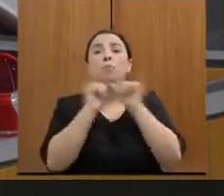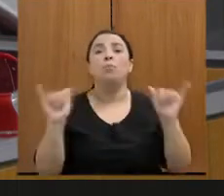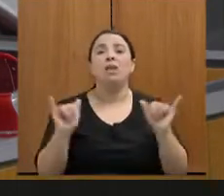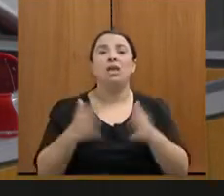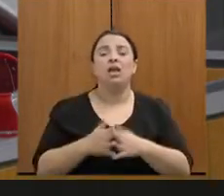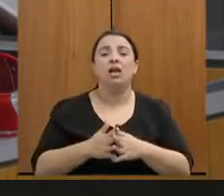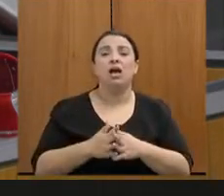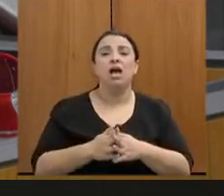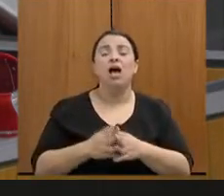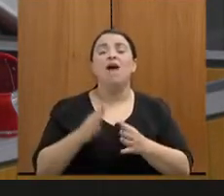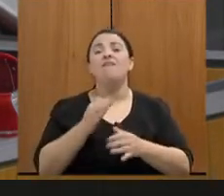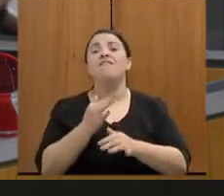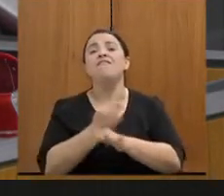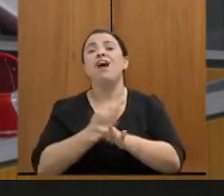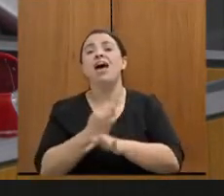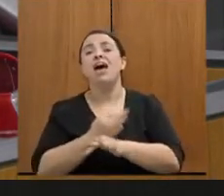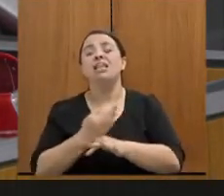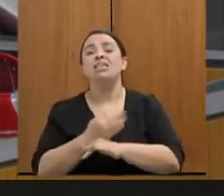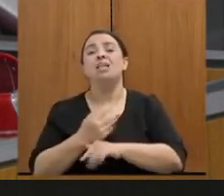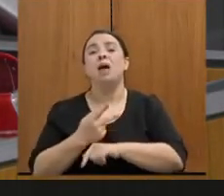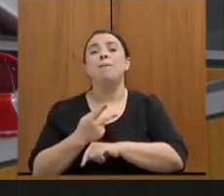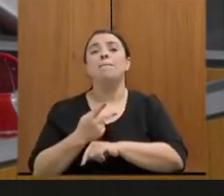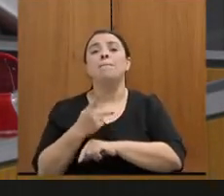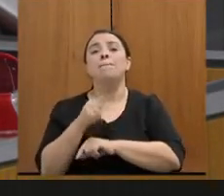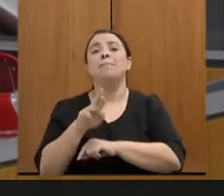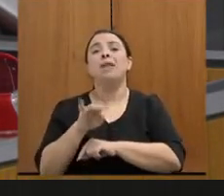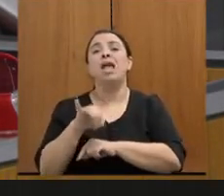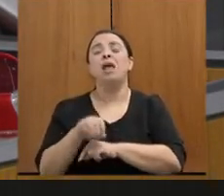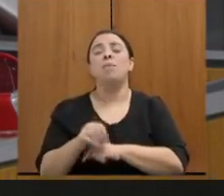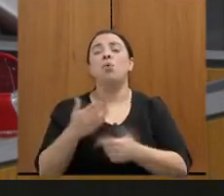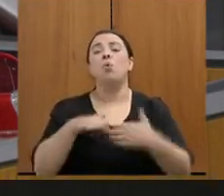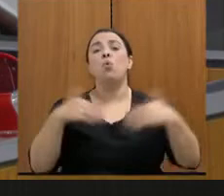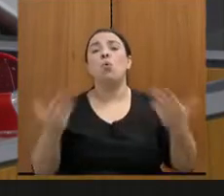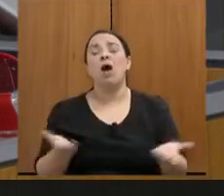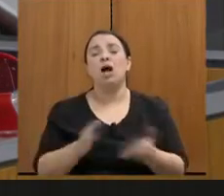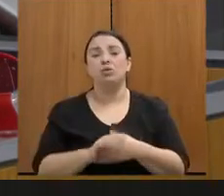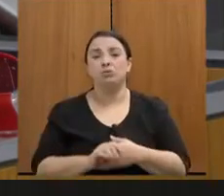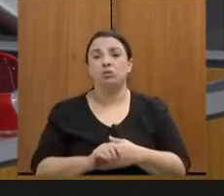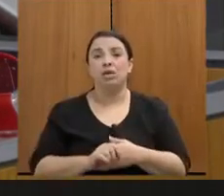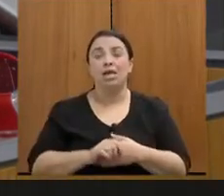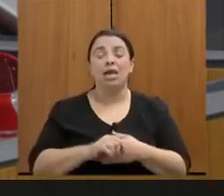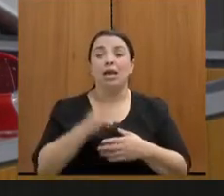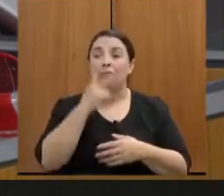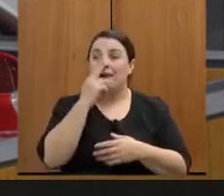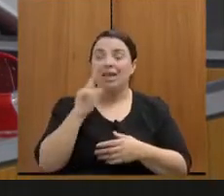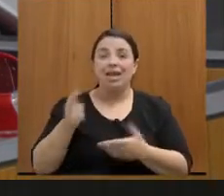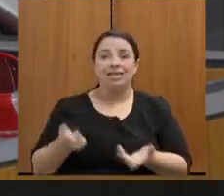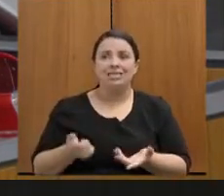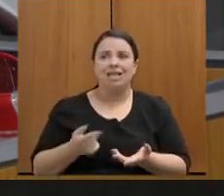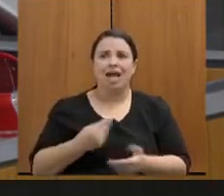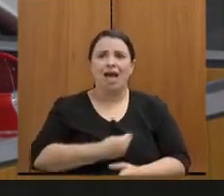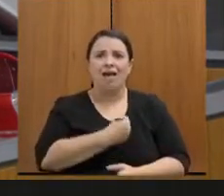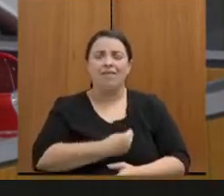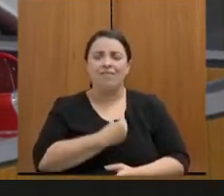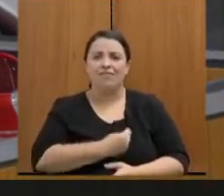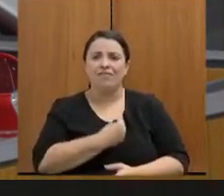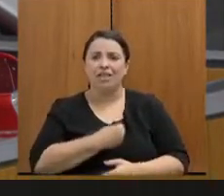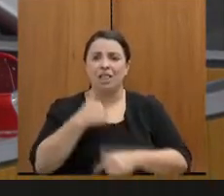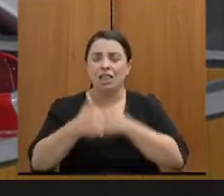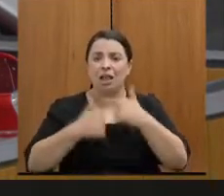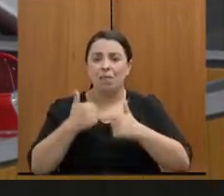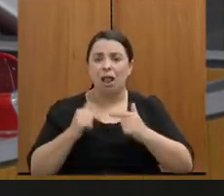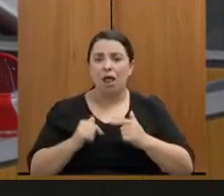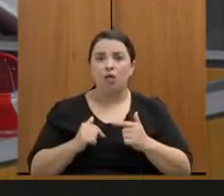loteria. E nessa loteria é no congelamento da vida dos servidores, na ausência de concursos para a administração direta,